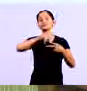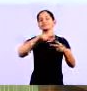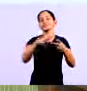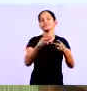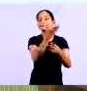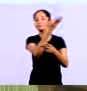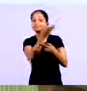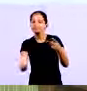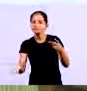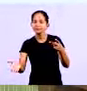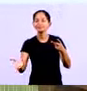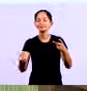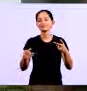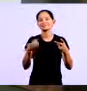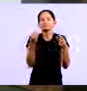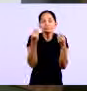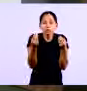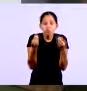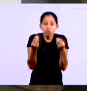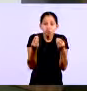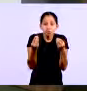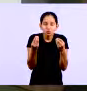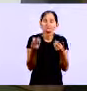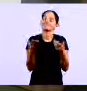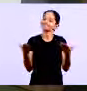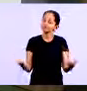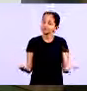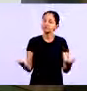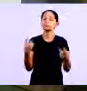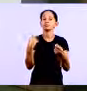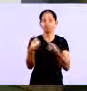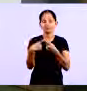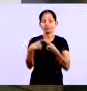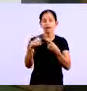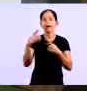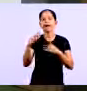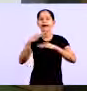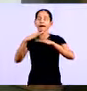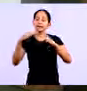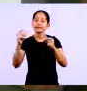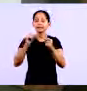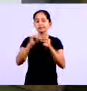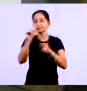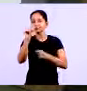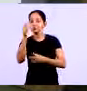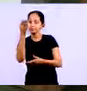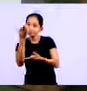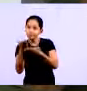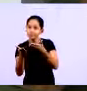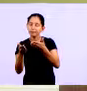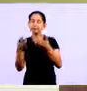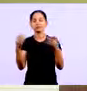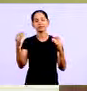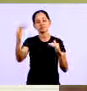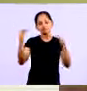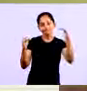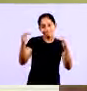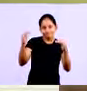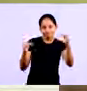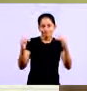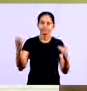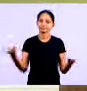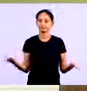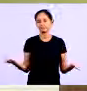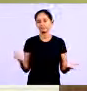Dentro da loja E isso acaba Impactando diretamente No resultado da empresa Só reforçando Um aluno